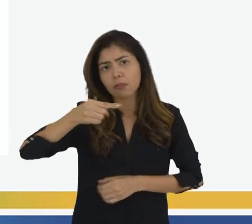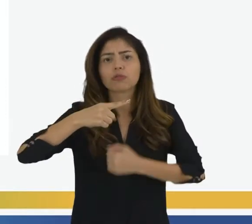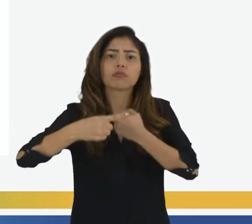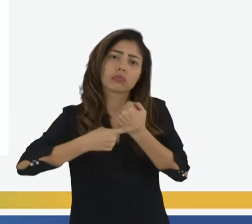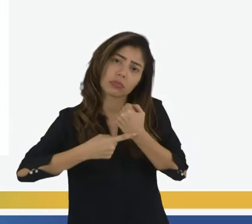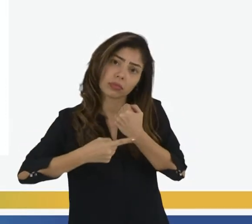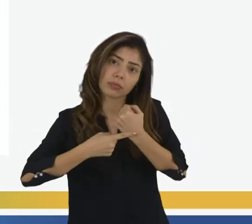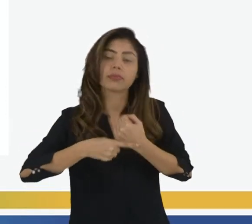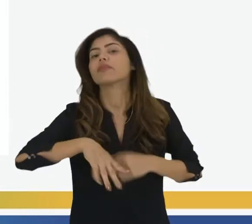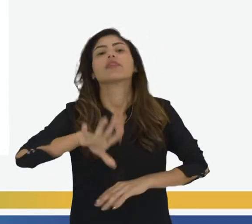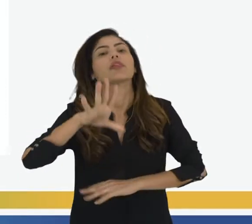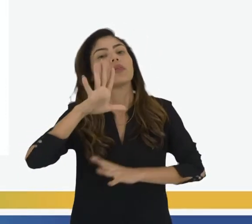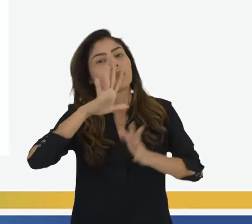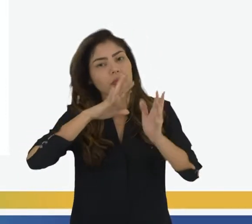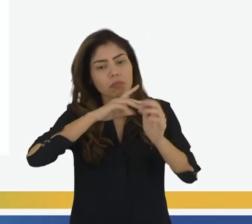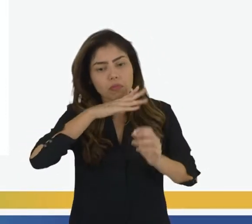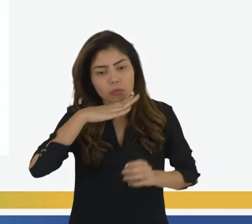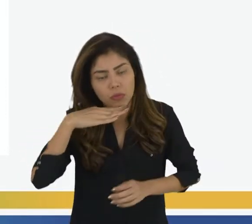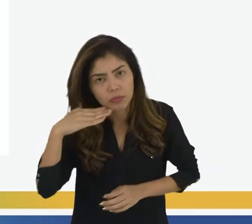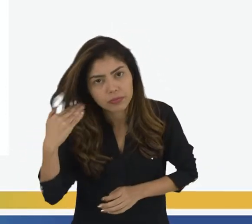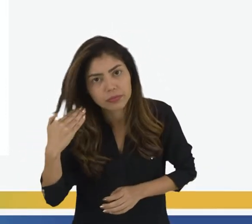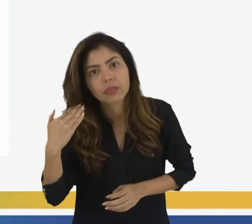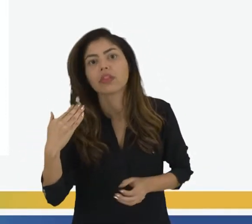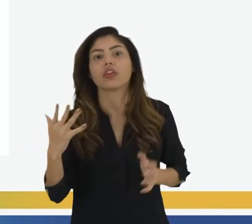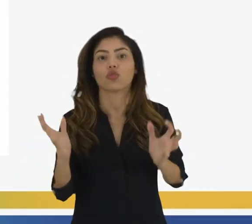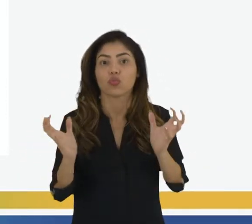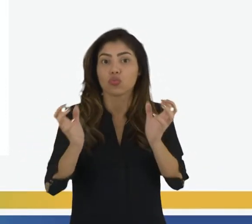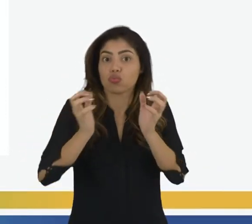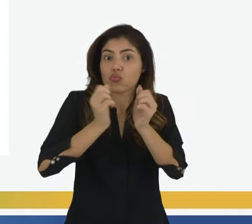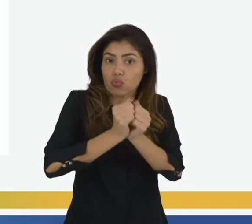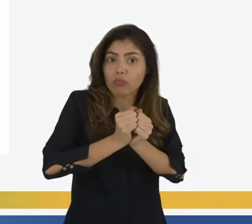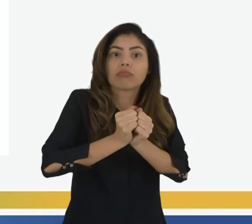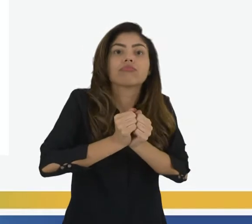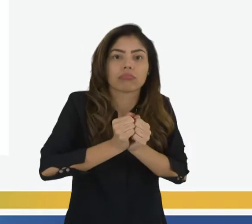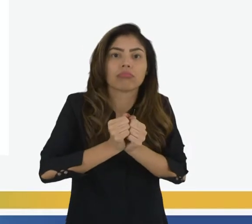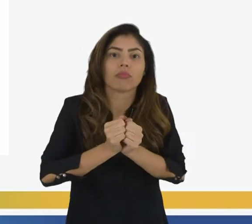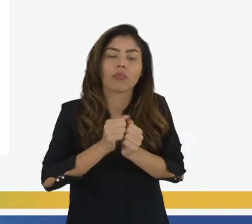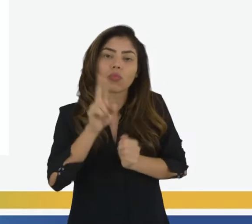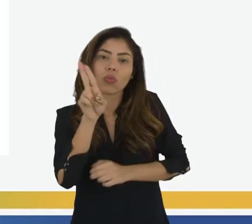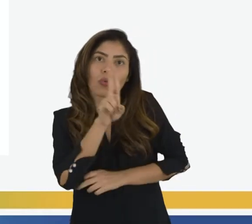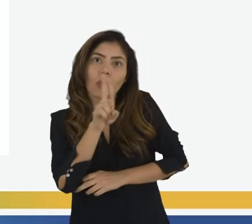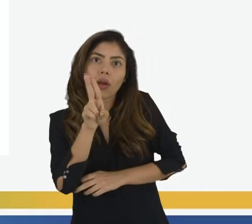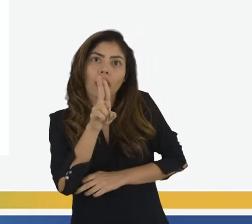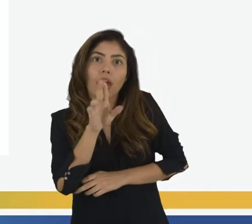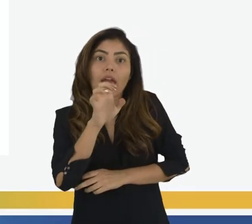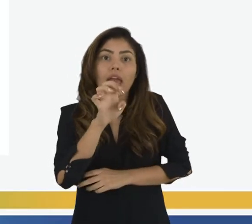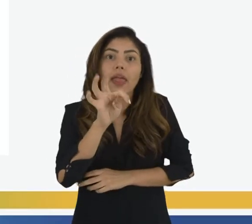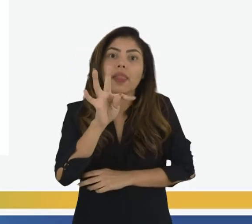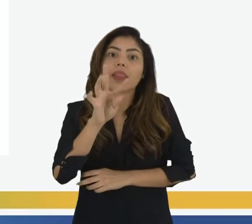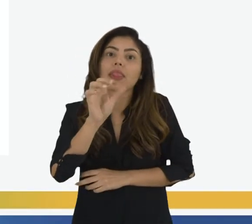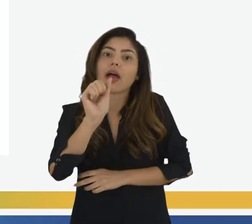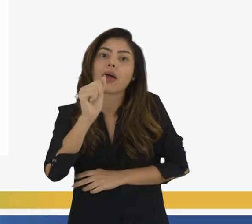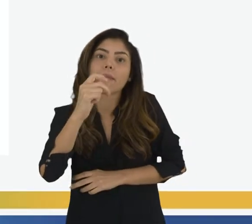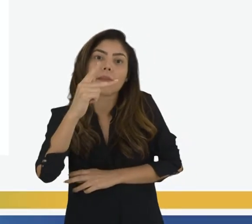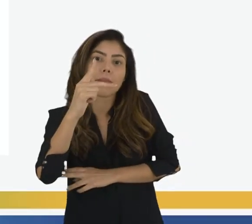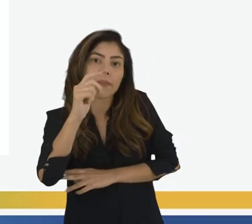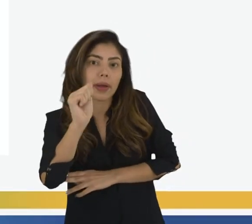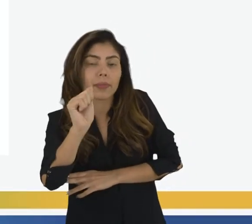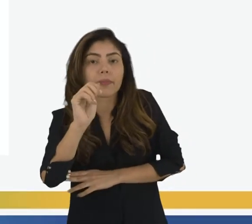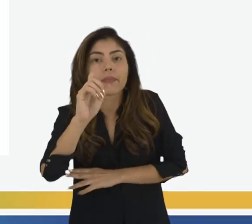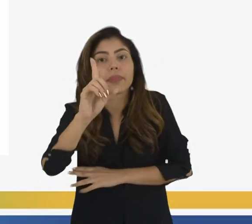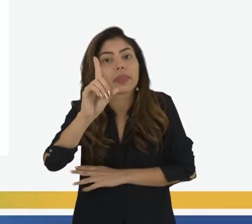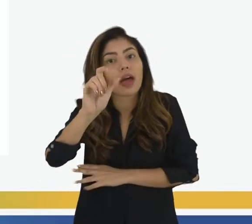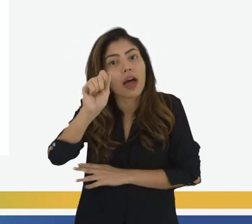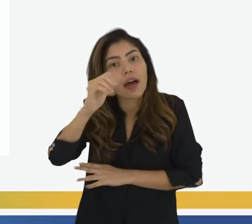tempo Morrem Chamamos O conjunto Dessas etapas De etapas Da vida Vocês